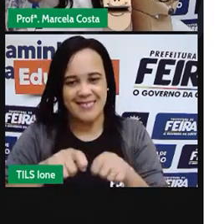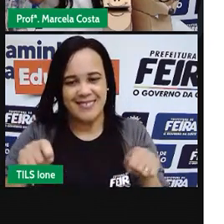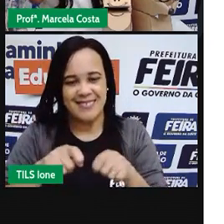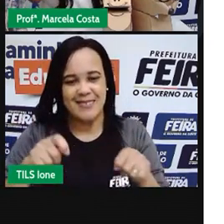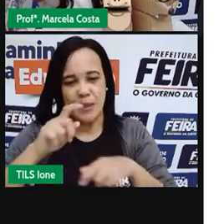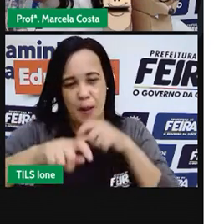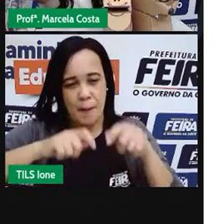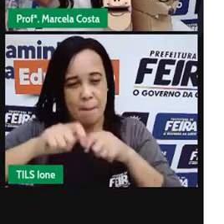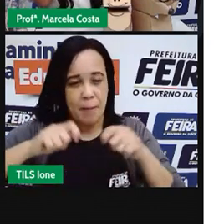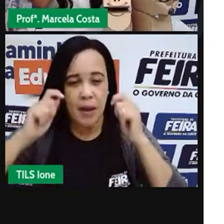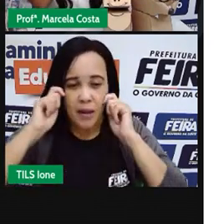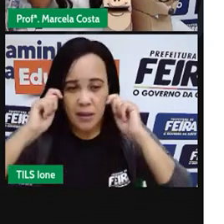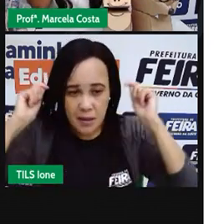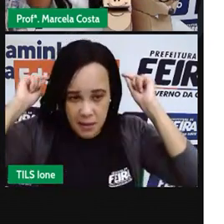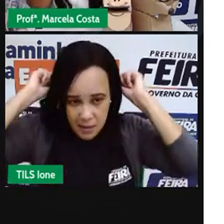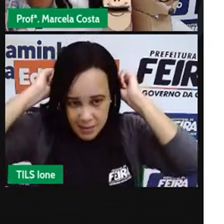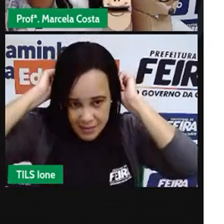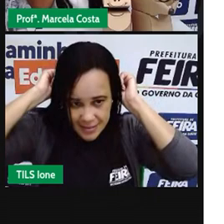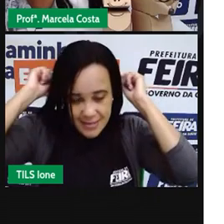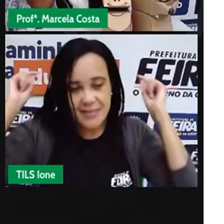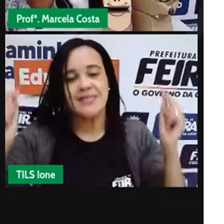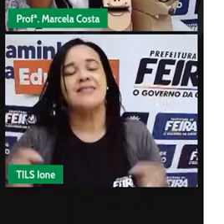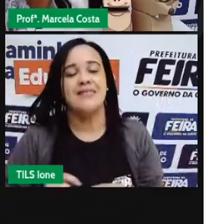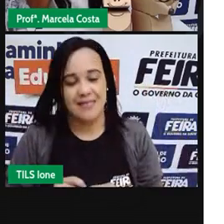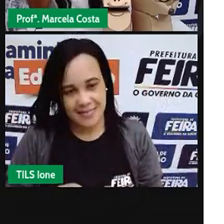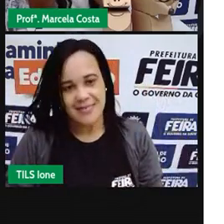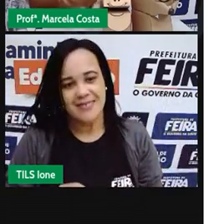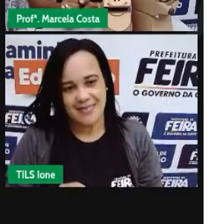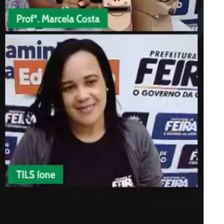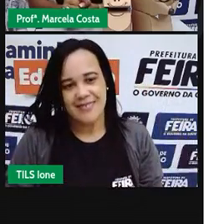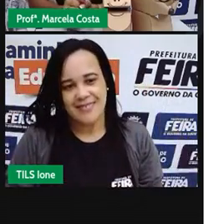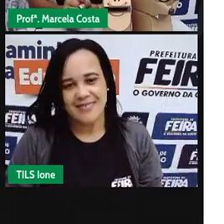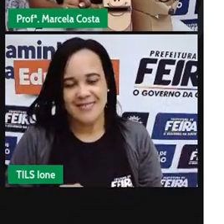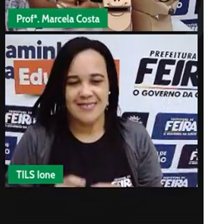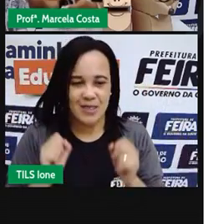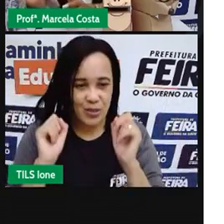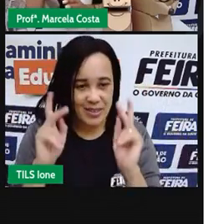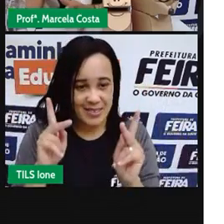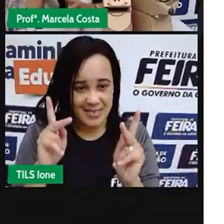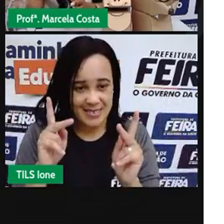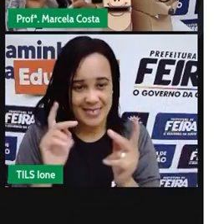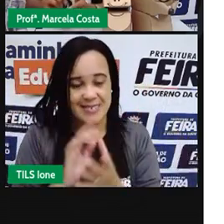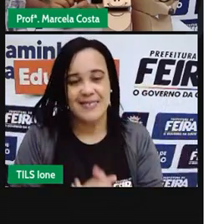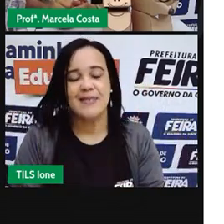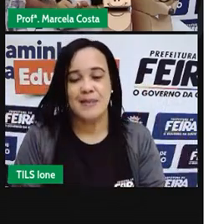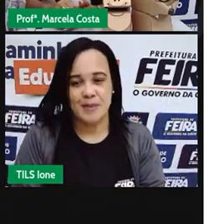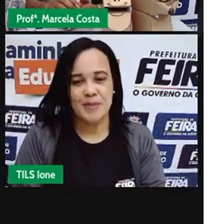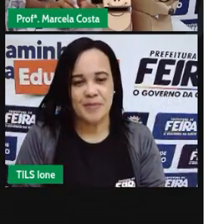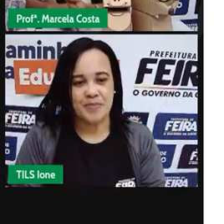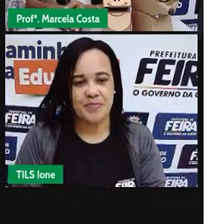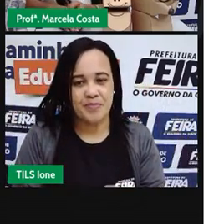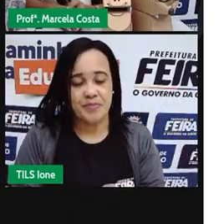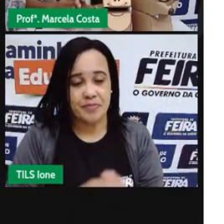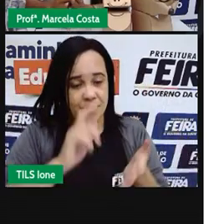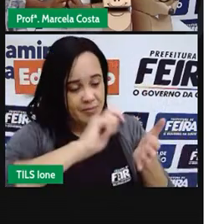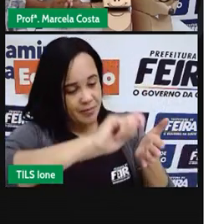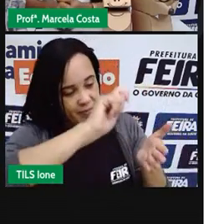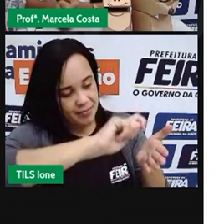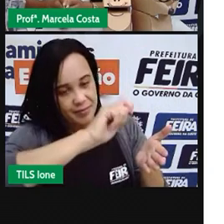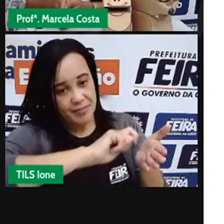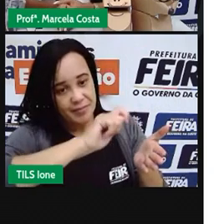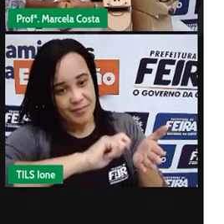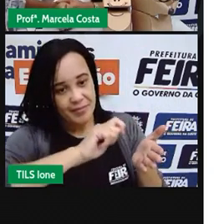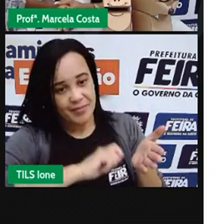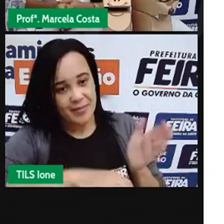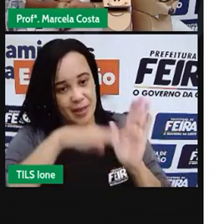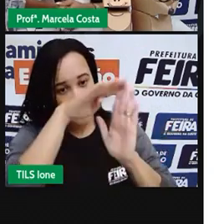prender aí depois a máscara no seu gosto. Tá certo? Então, anota aí agora os